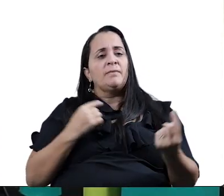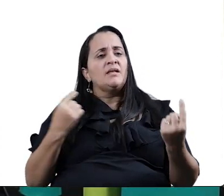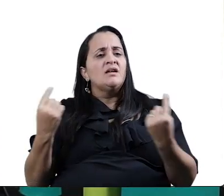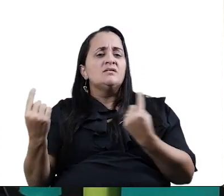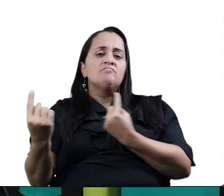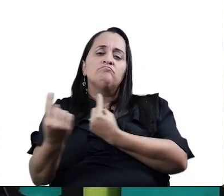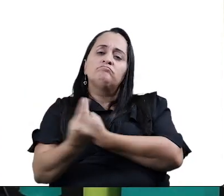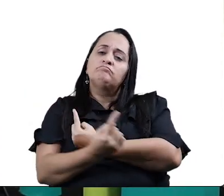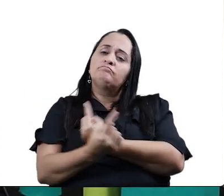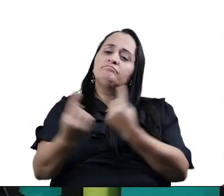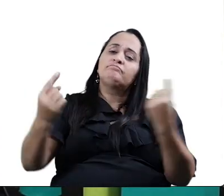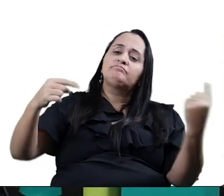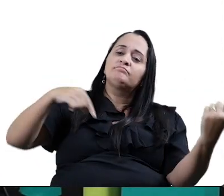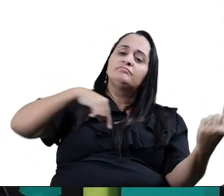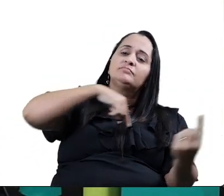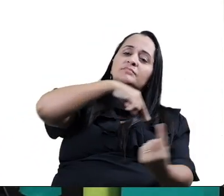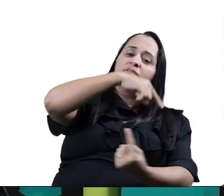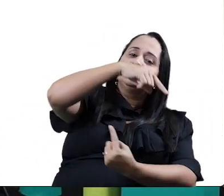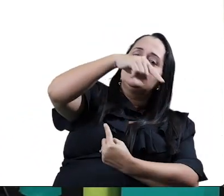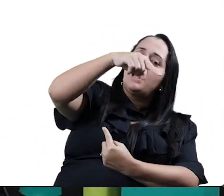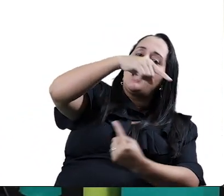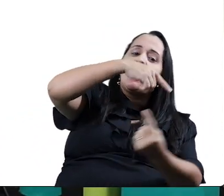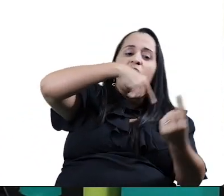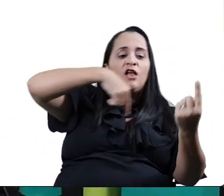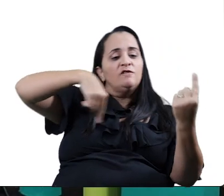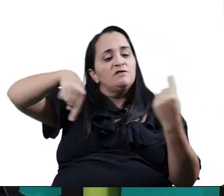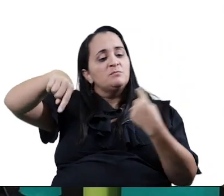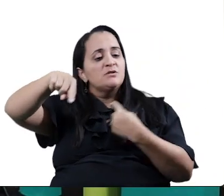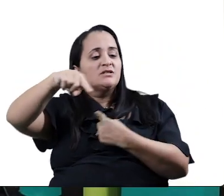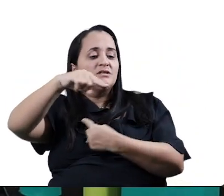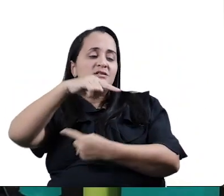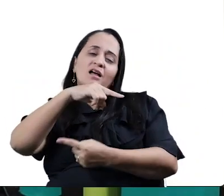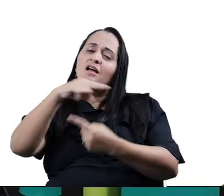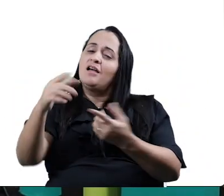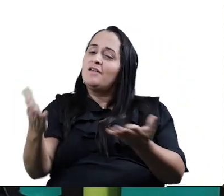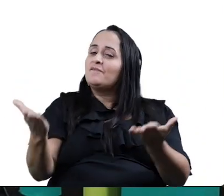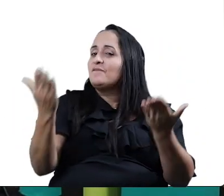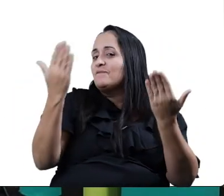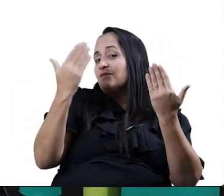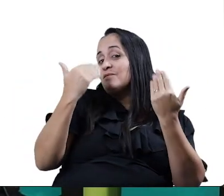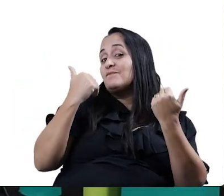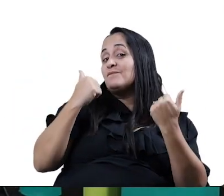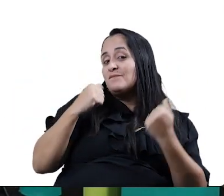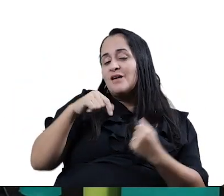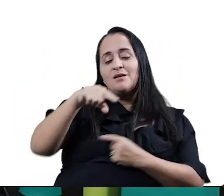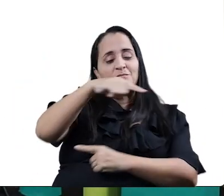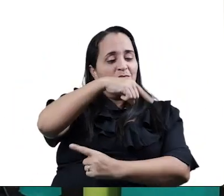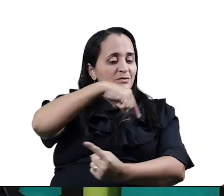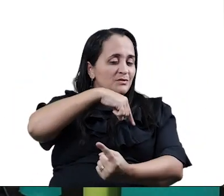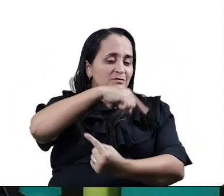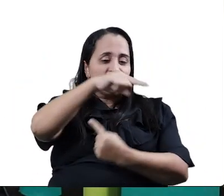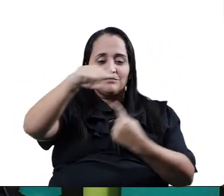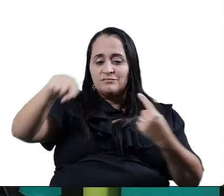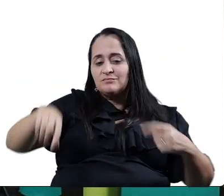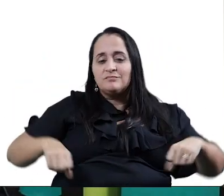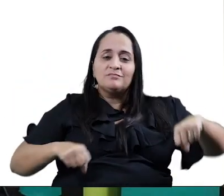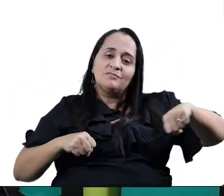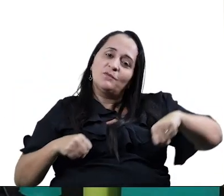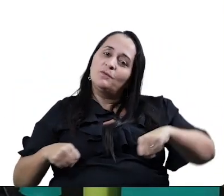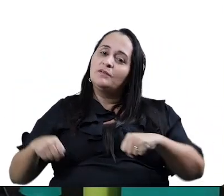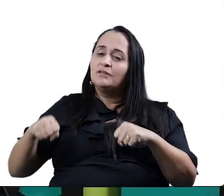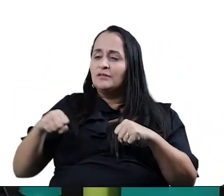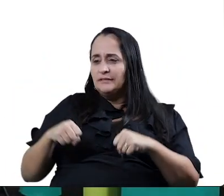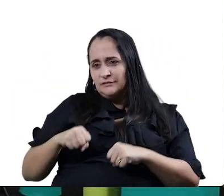Ciranda, cirandinha, vamos todos cirandar. Vamos dar a meia volta, volta e meia vamos